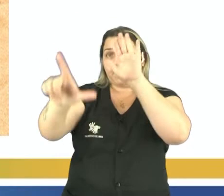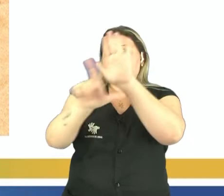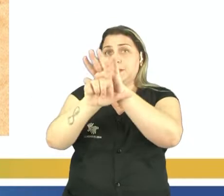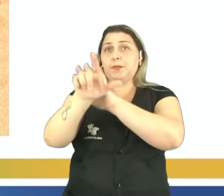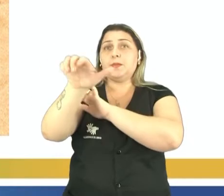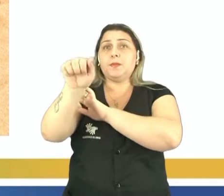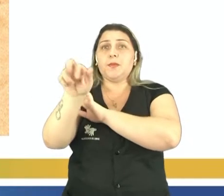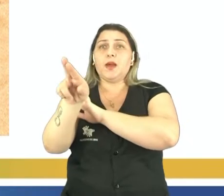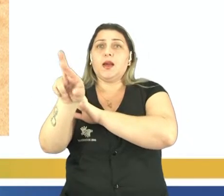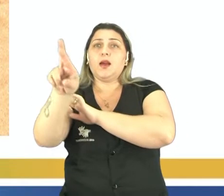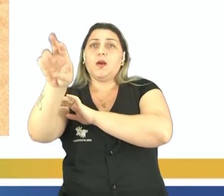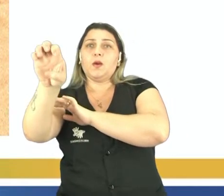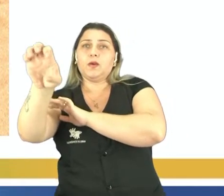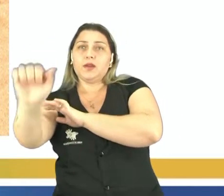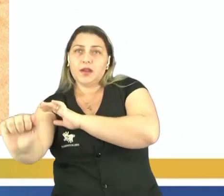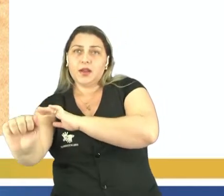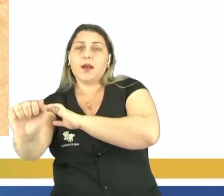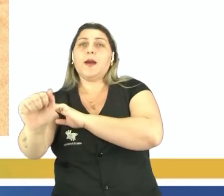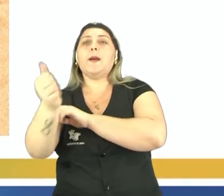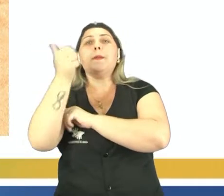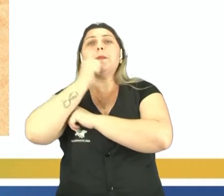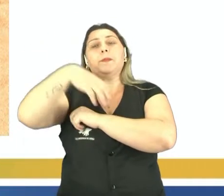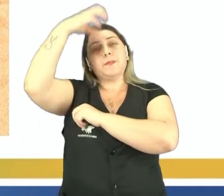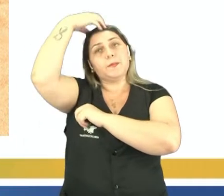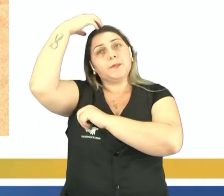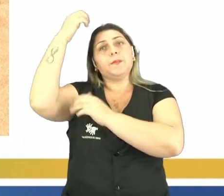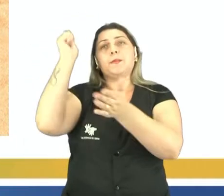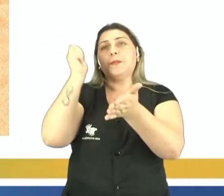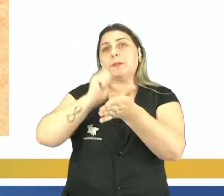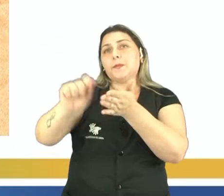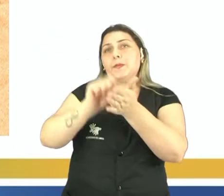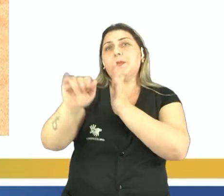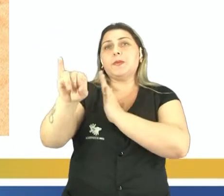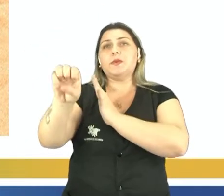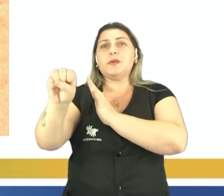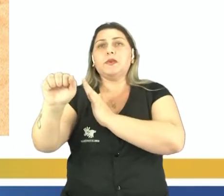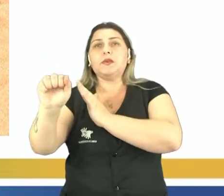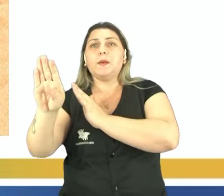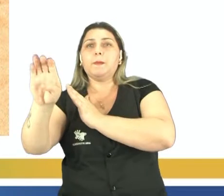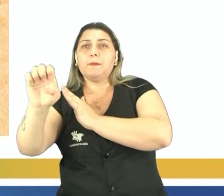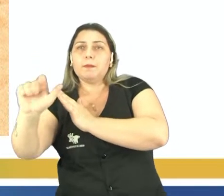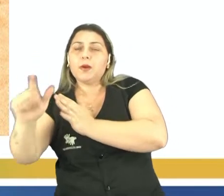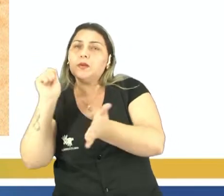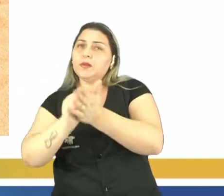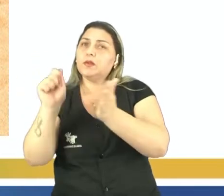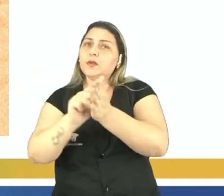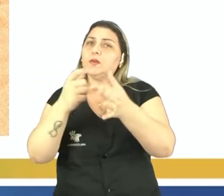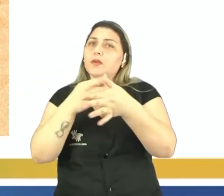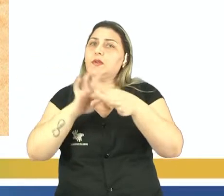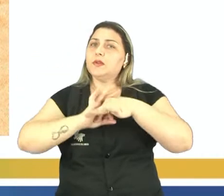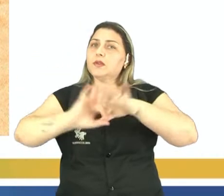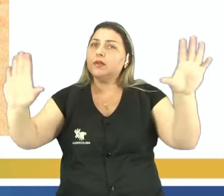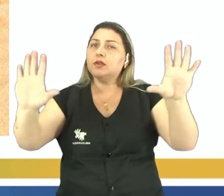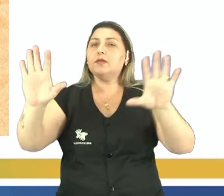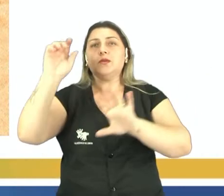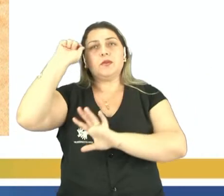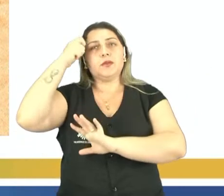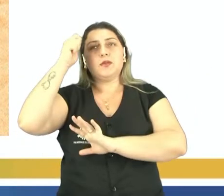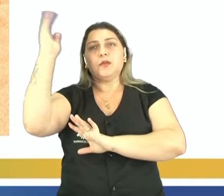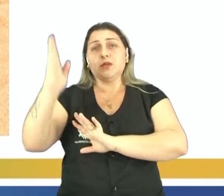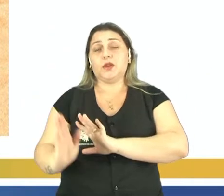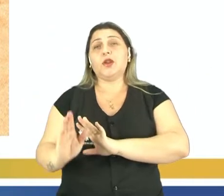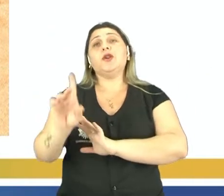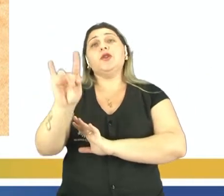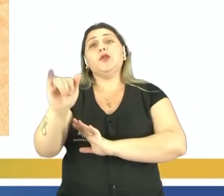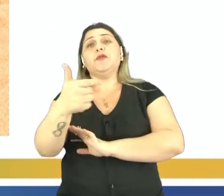de maio de 1888, quando a princesa Isabel assinou a alforria de todos os escravos do Brasil. E vamos ter o